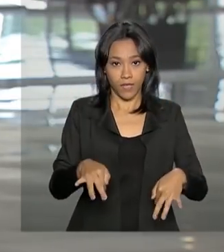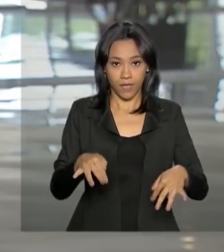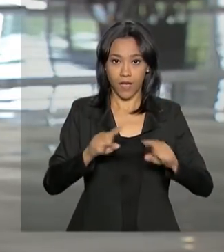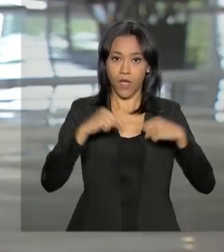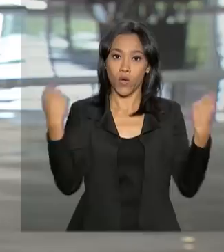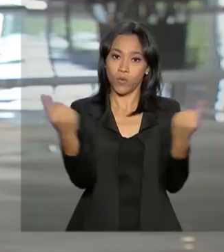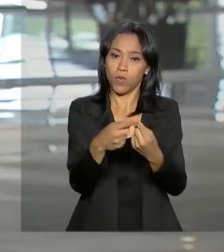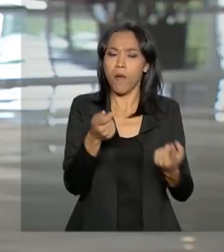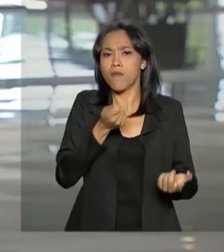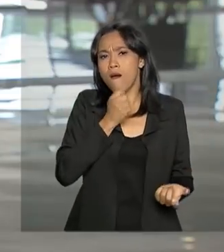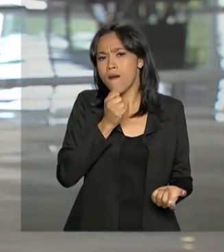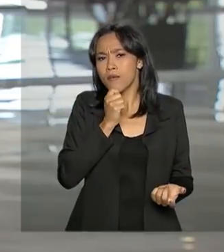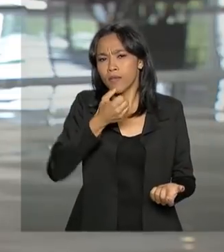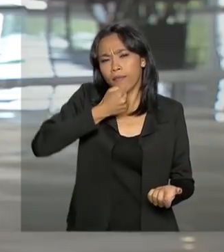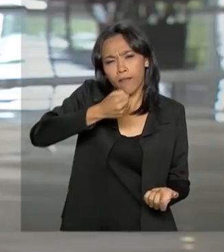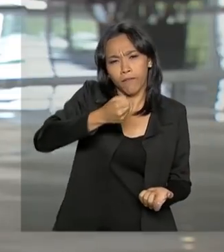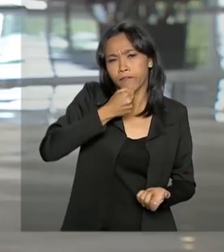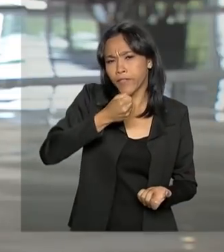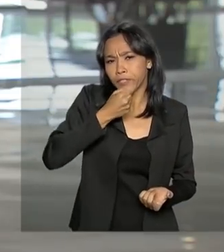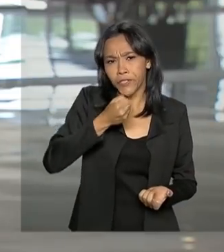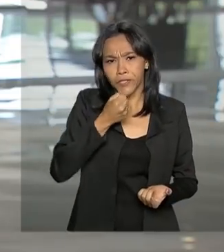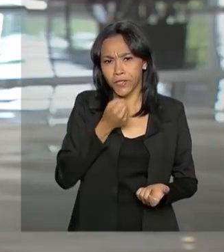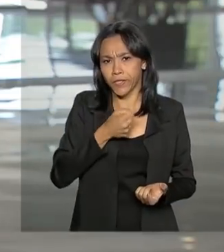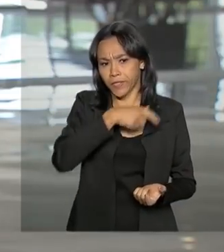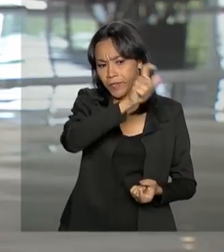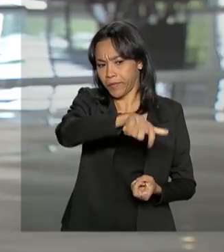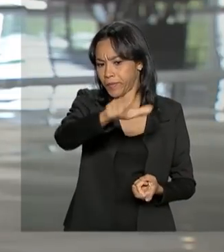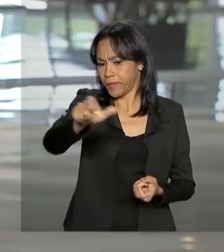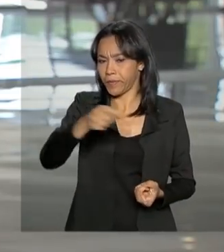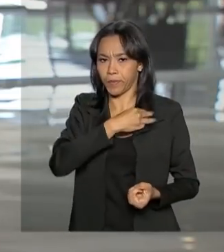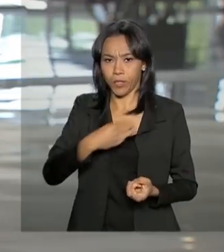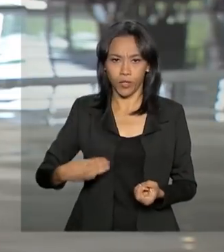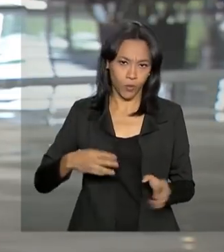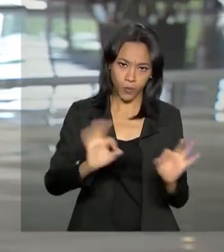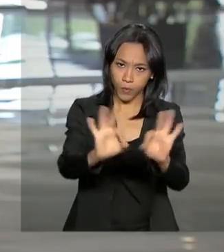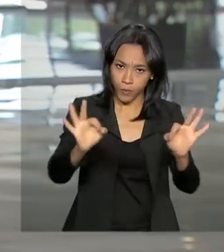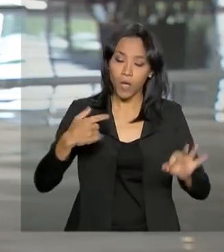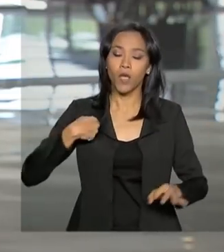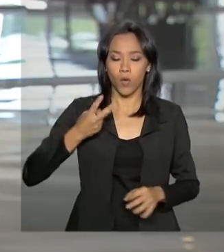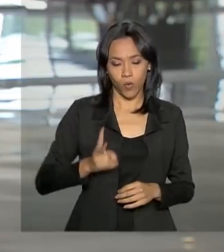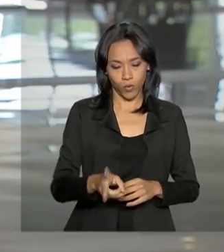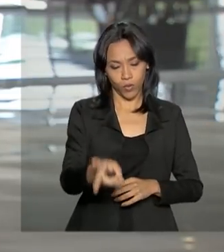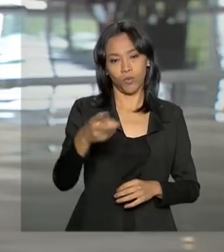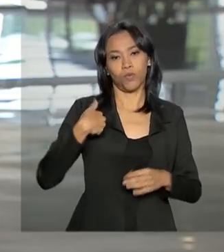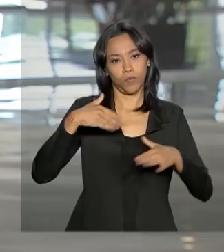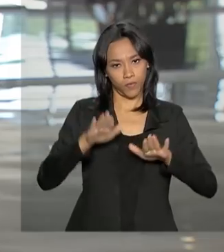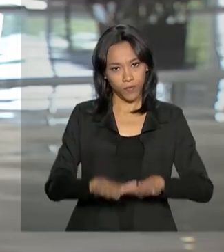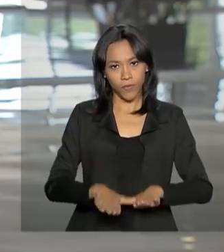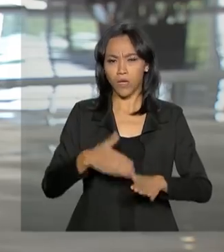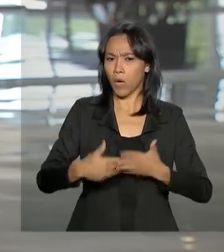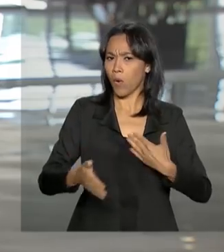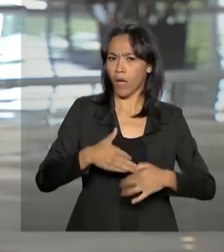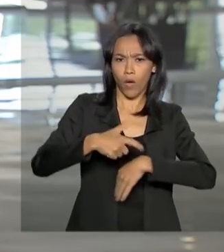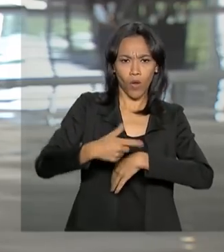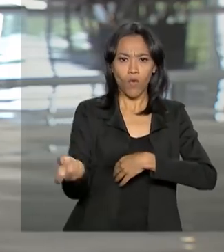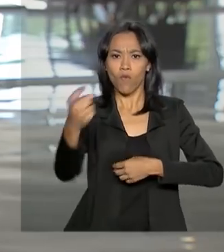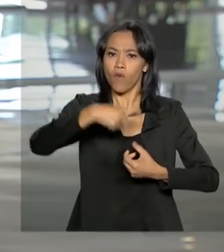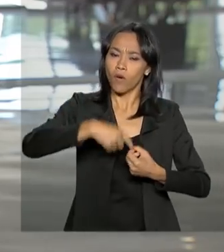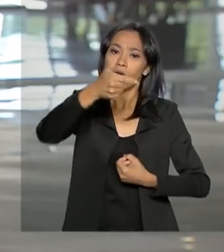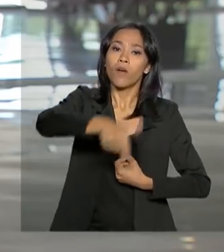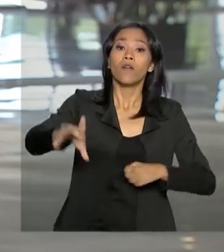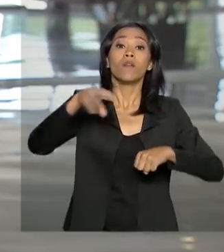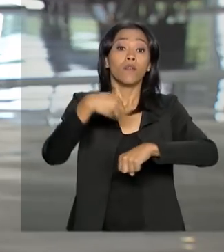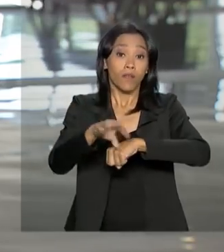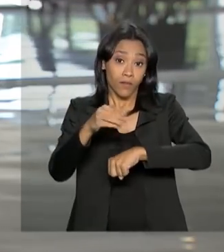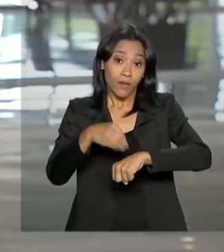previsão de nenhuma entrevista com nenhum dos ministros. Eu continuo por aqui e volto a qualquer momento na nossa programação com outras